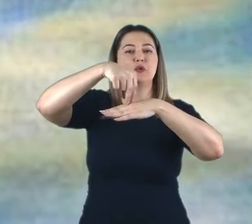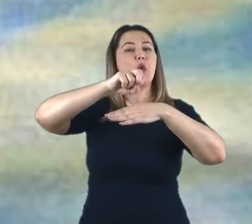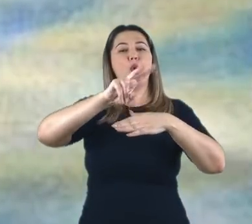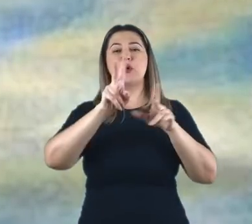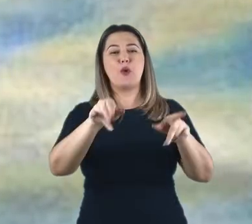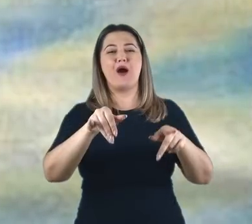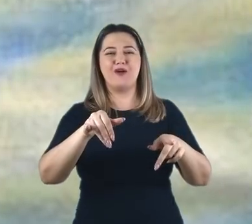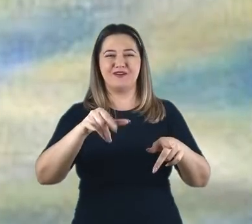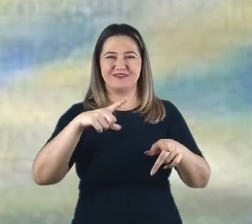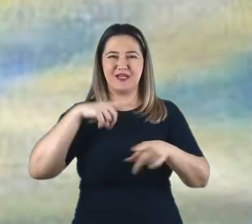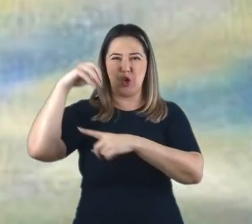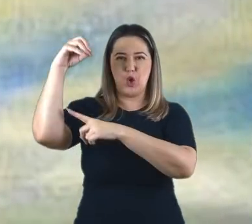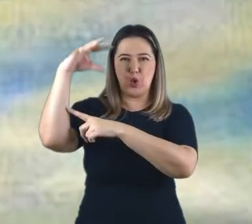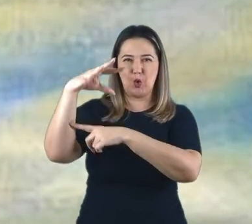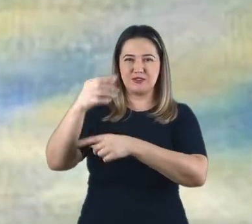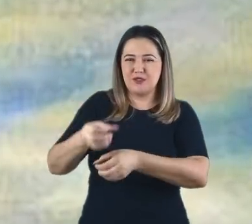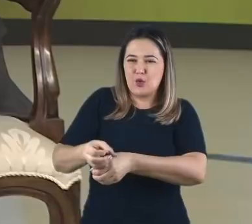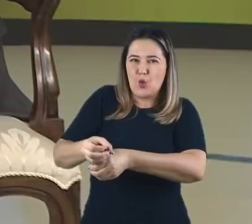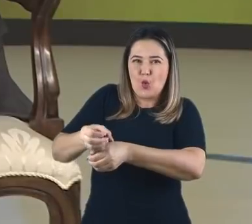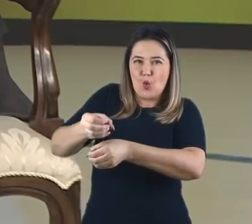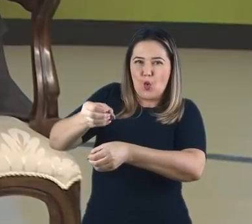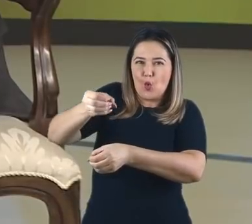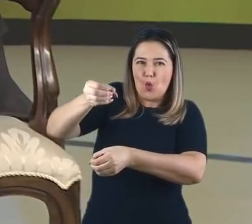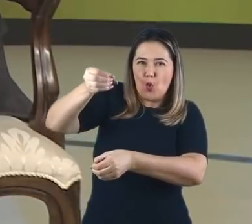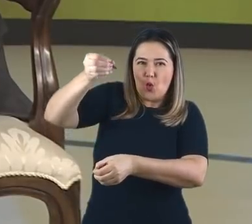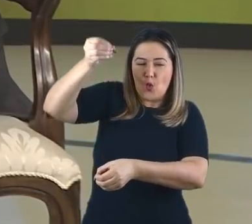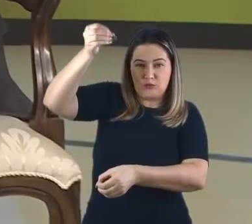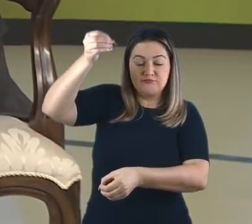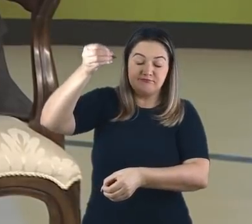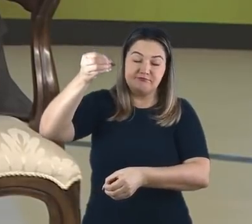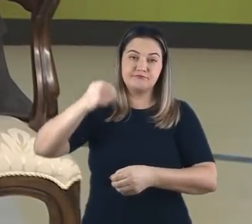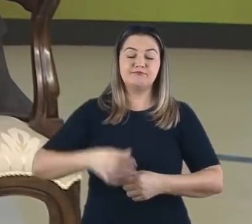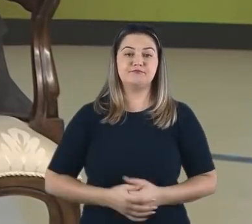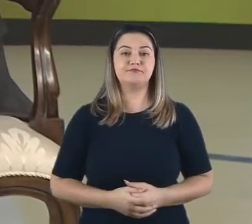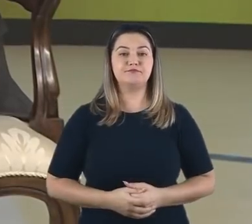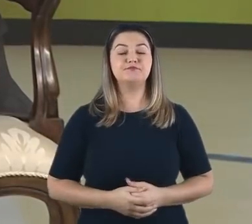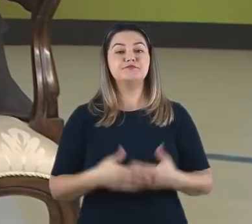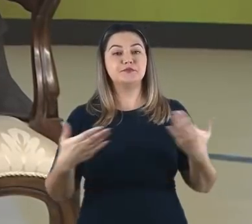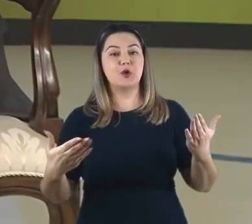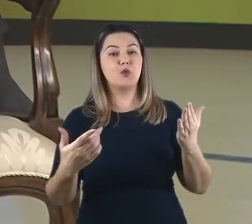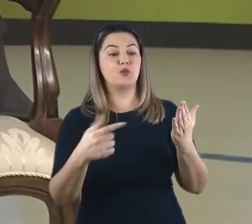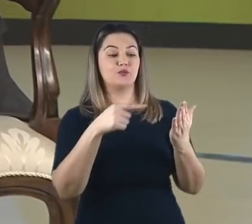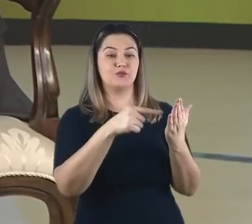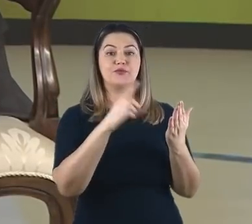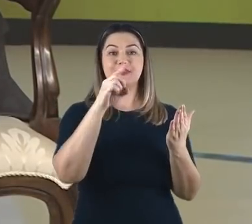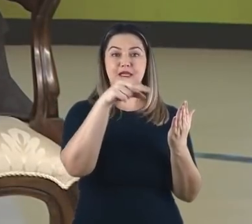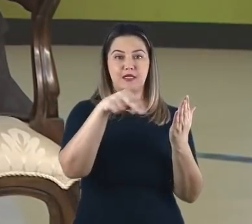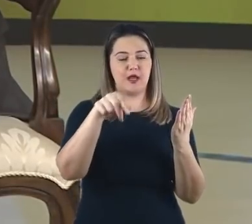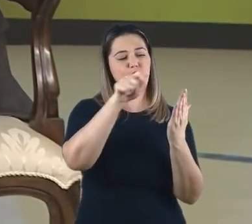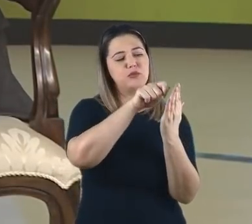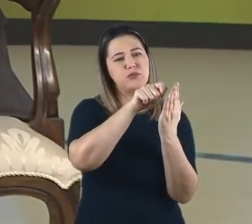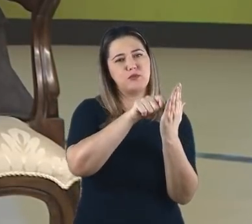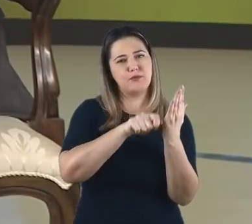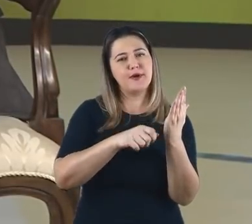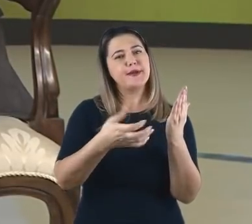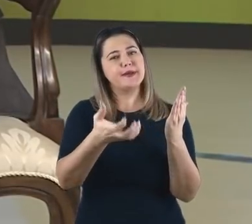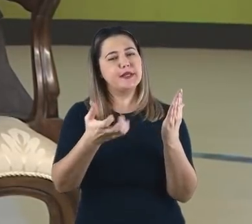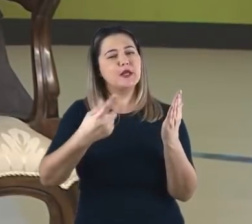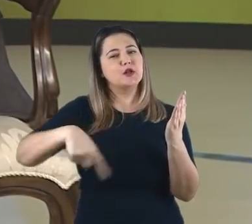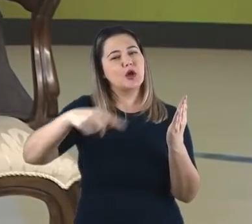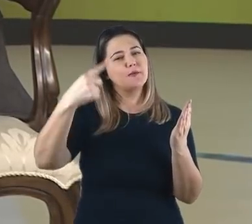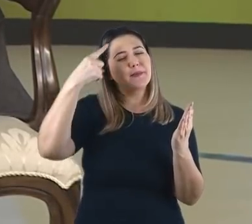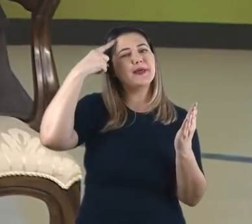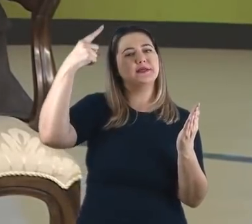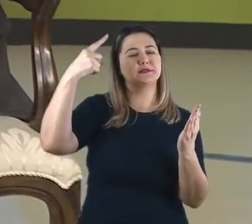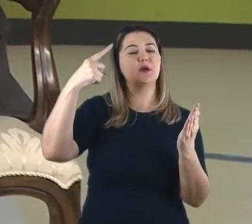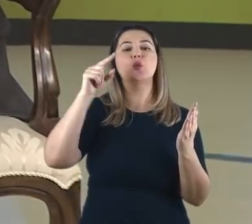poste, como se fosse um pilar. O fato é que o autor de Daniel claramente pretendia que nós víssemos